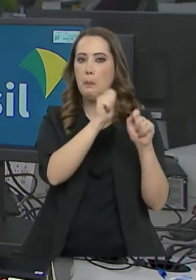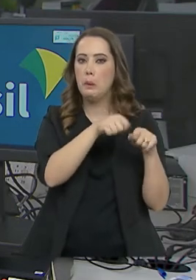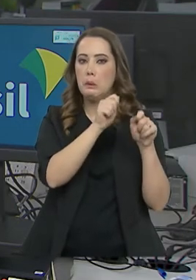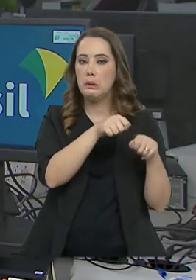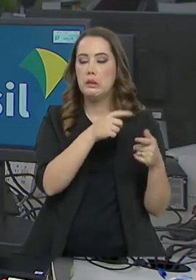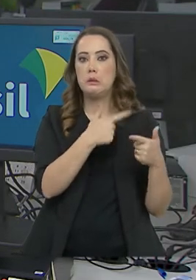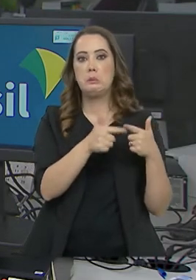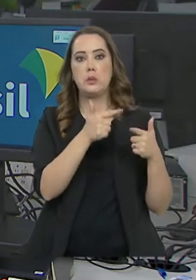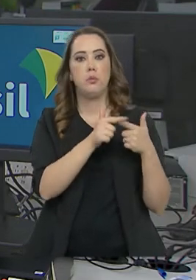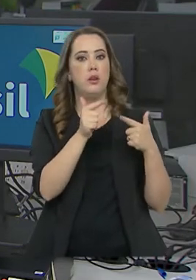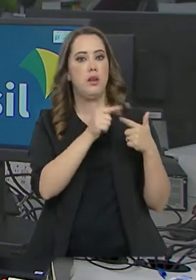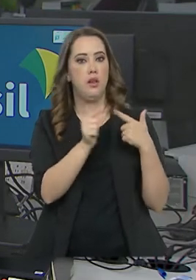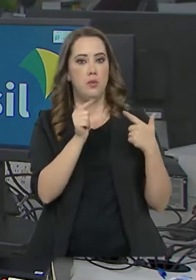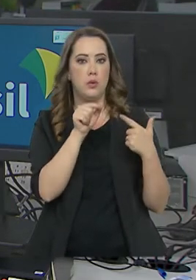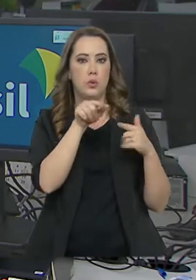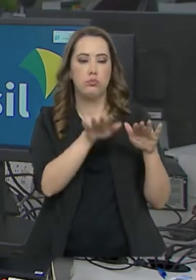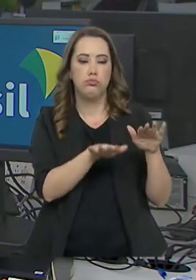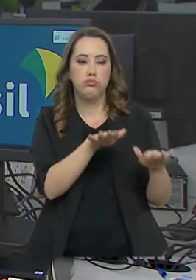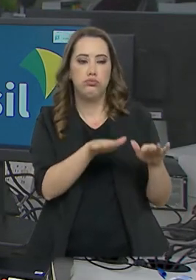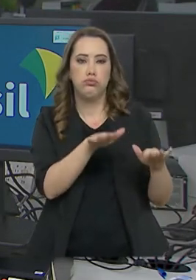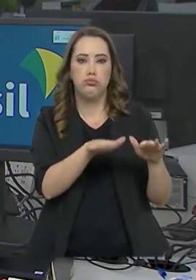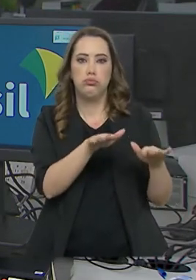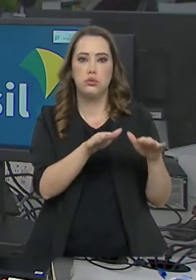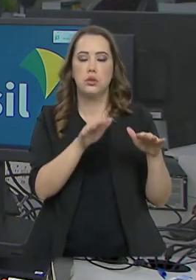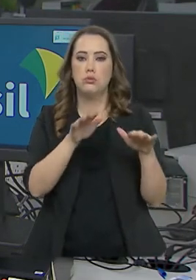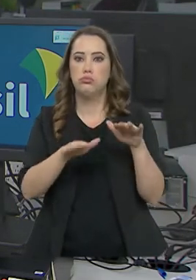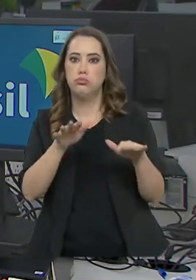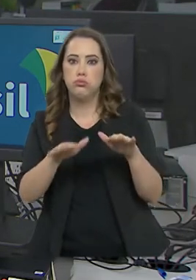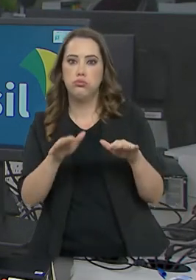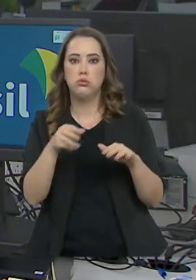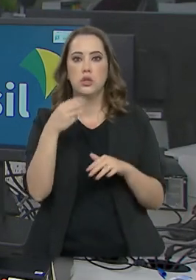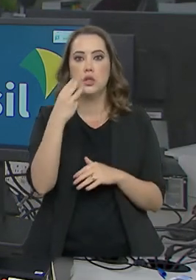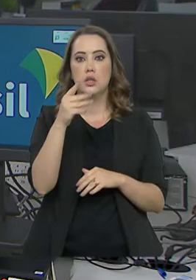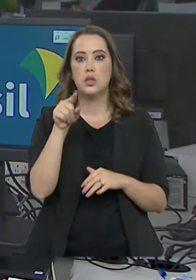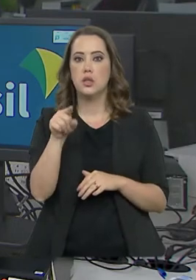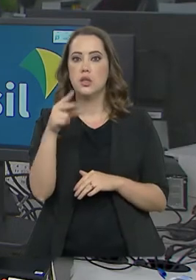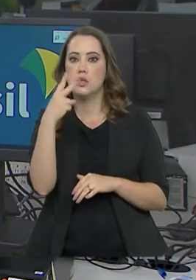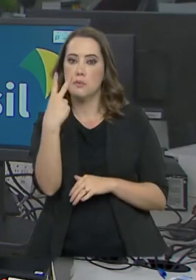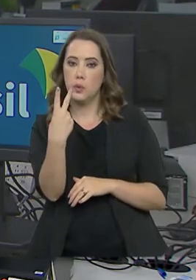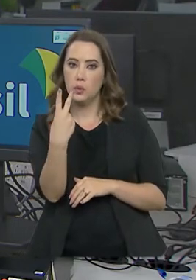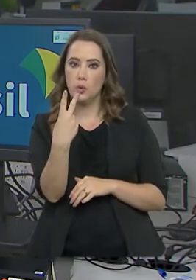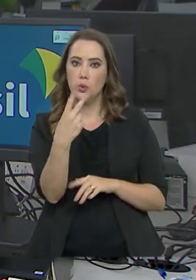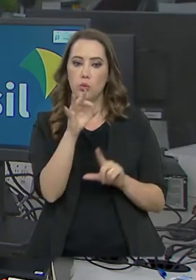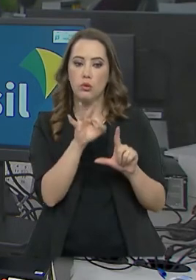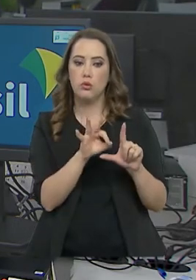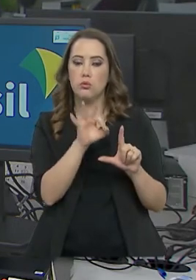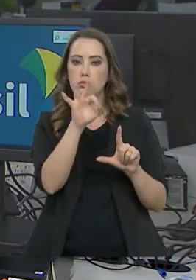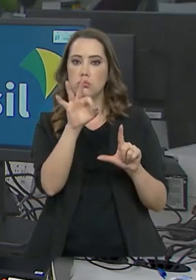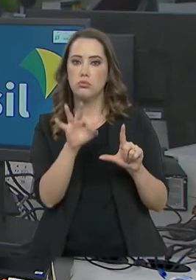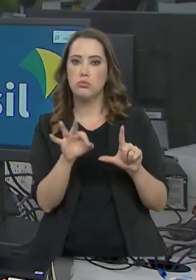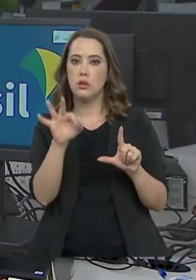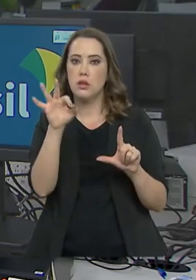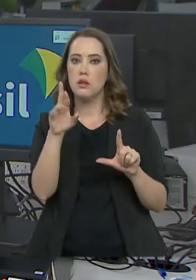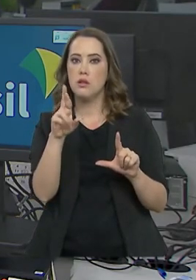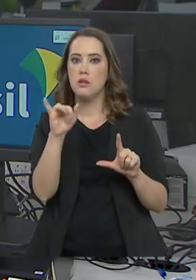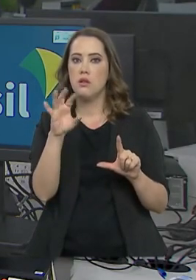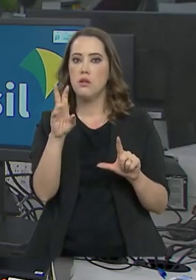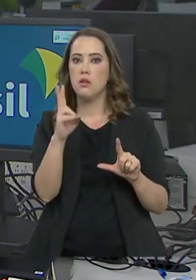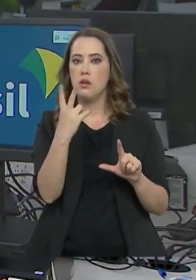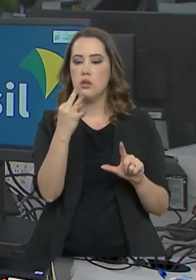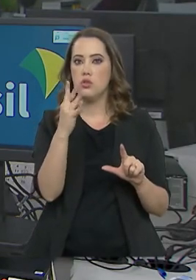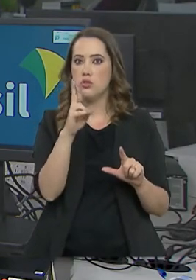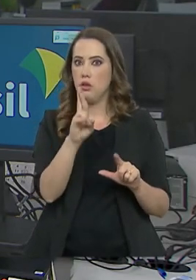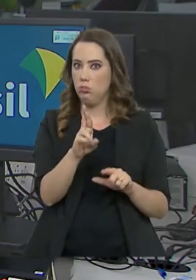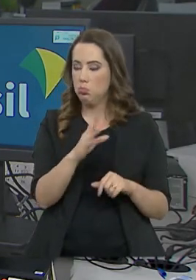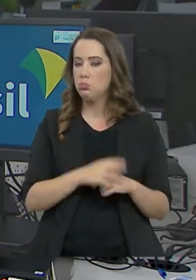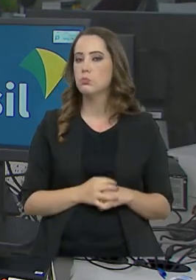ter a segurança comprometida com os tremores de terra de magnitude 3.2 na escala Richter. Fiscais da Agência Nacional